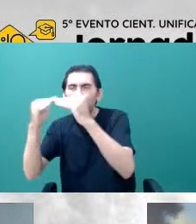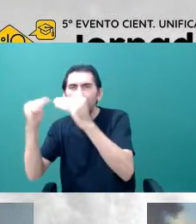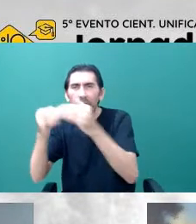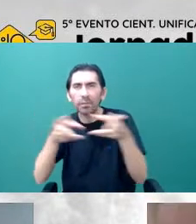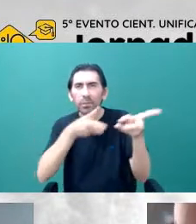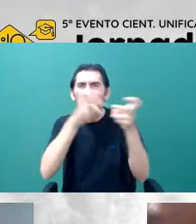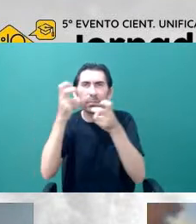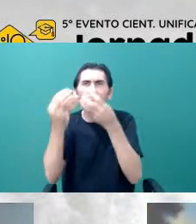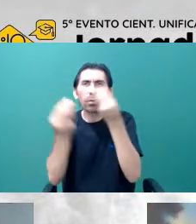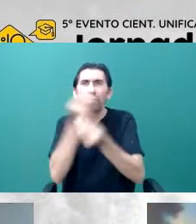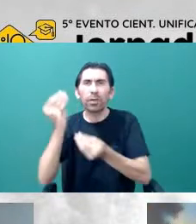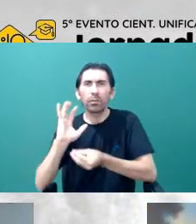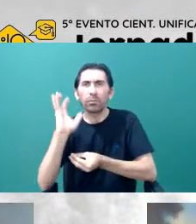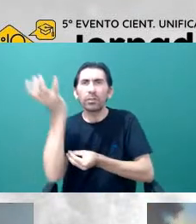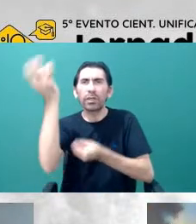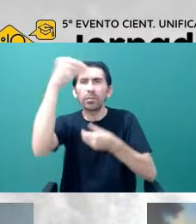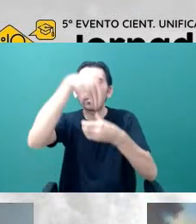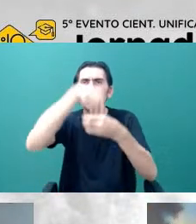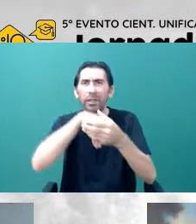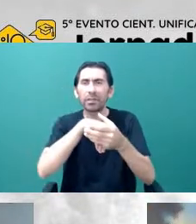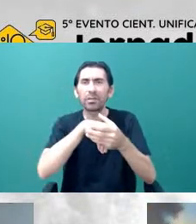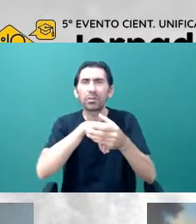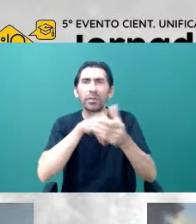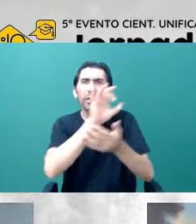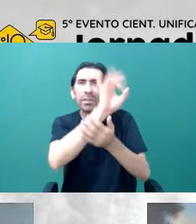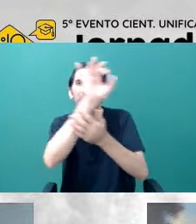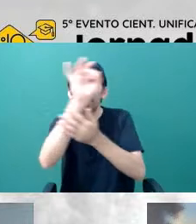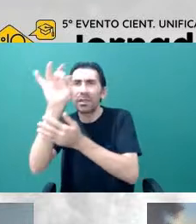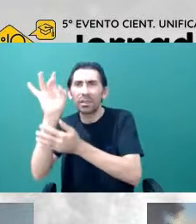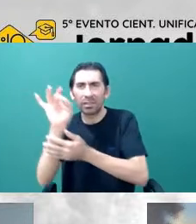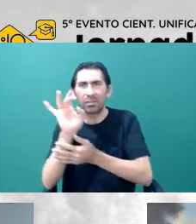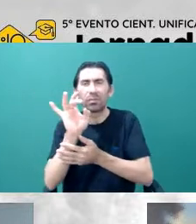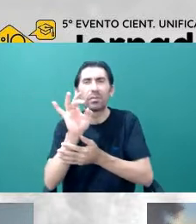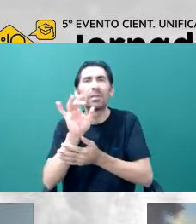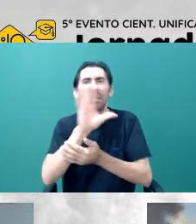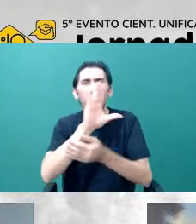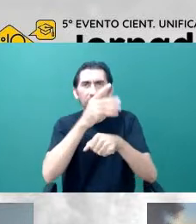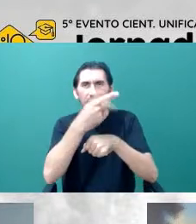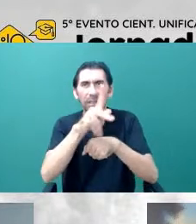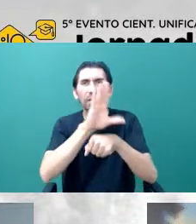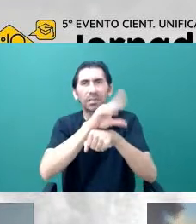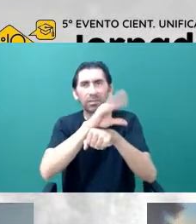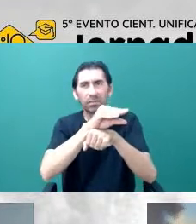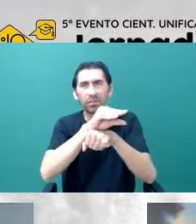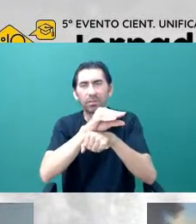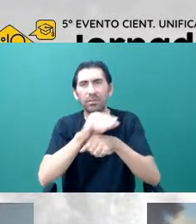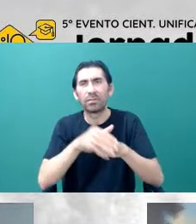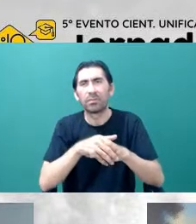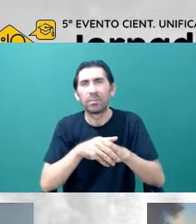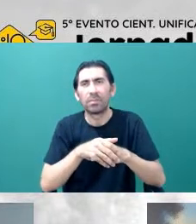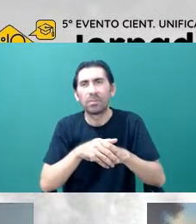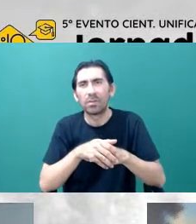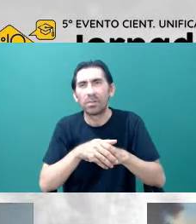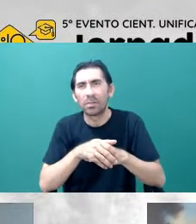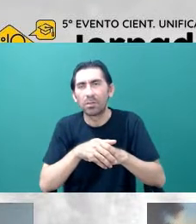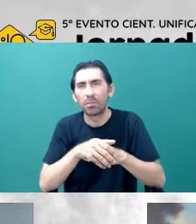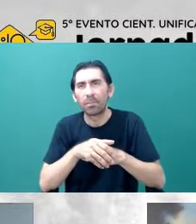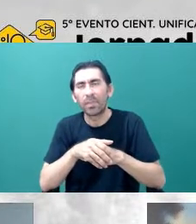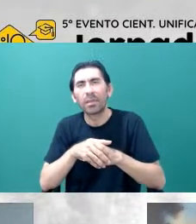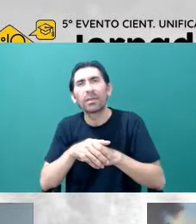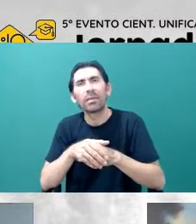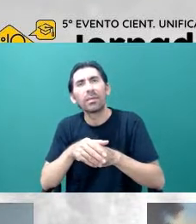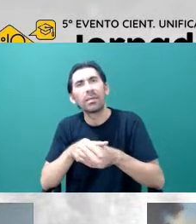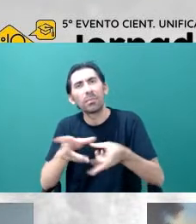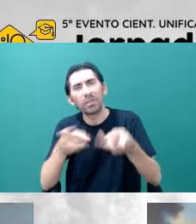agora a gente não tinha sobre uma cobertura do céu tão grande como essa. Então, vocês podem imaginar o número de variáveis